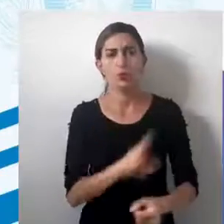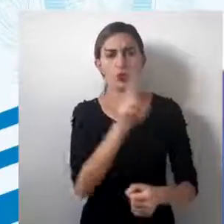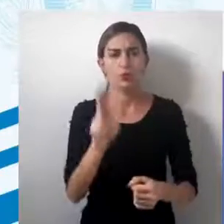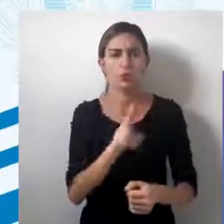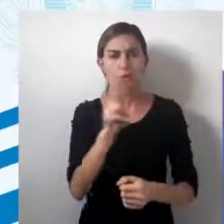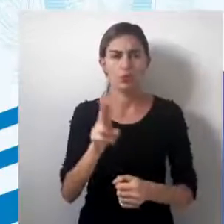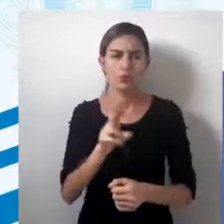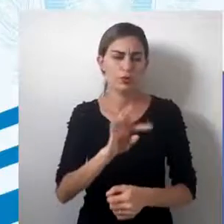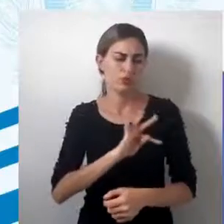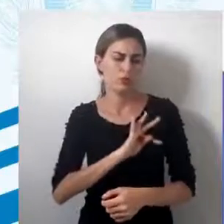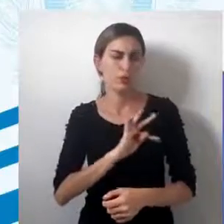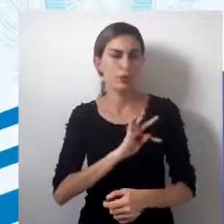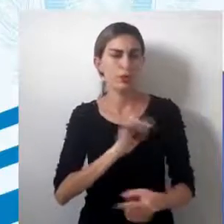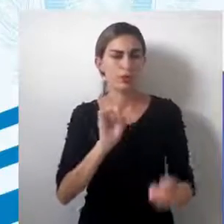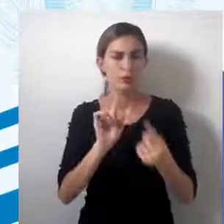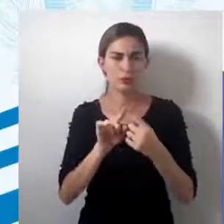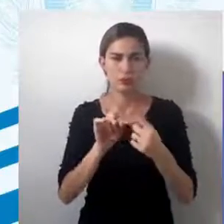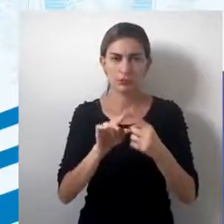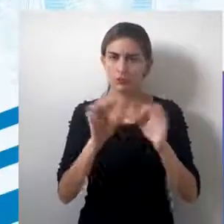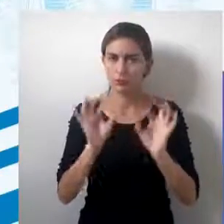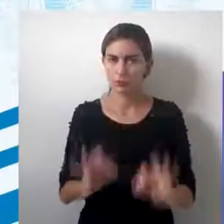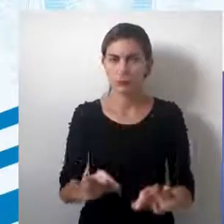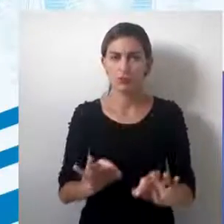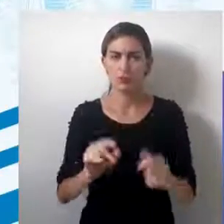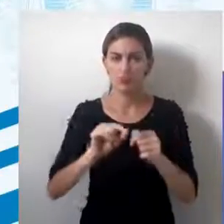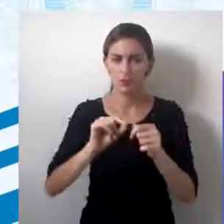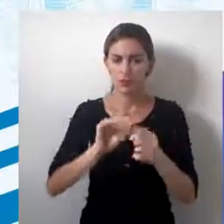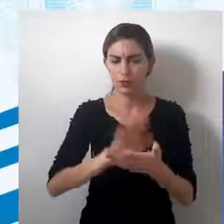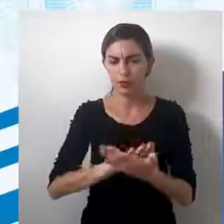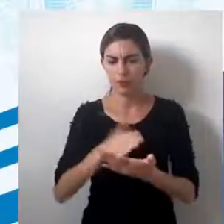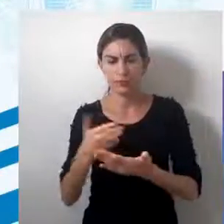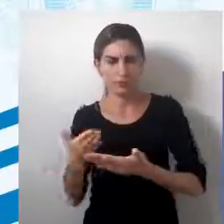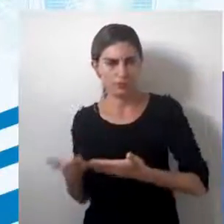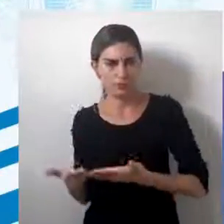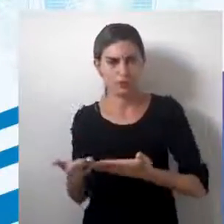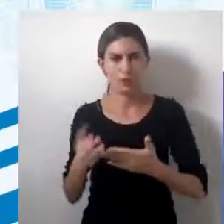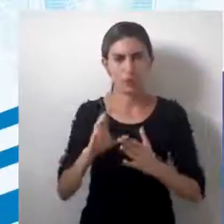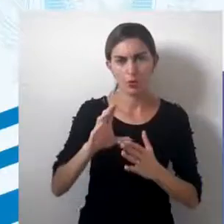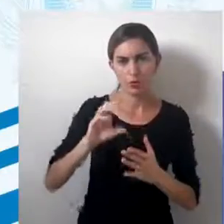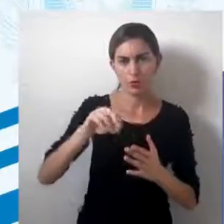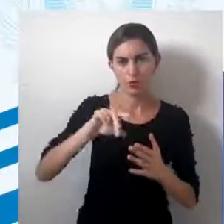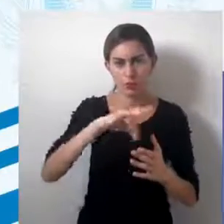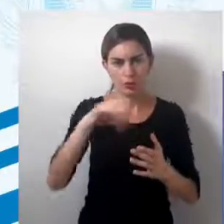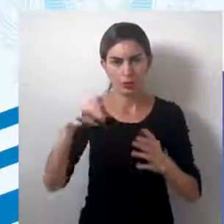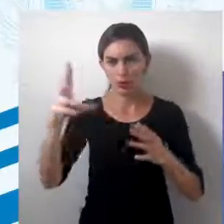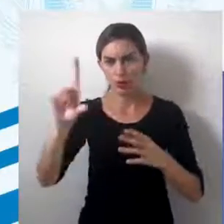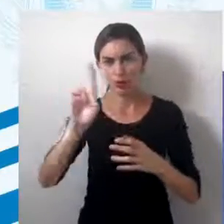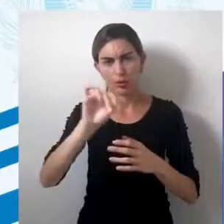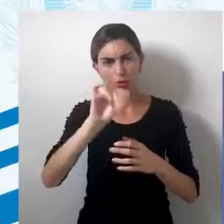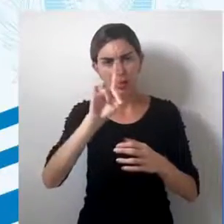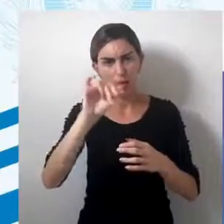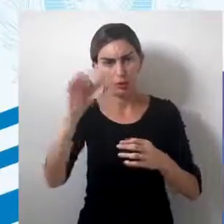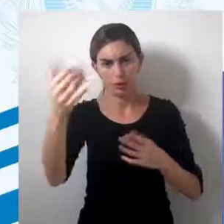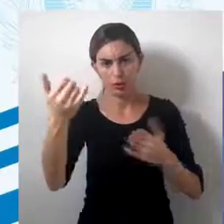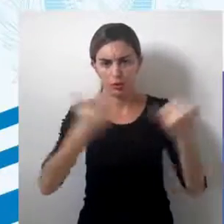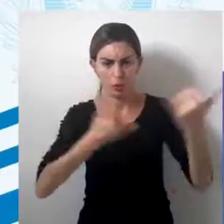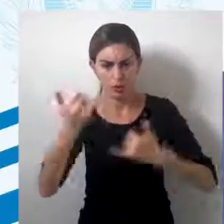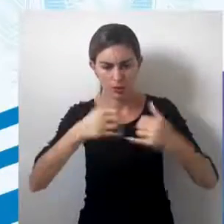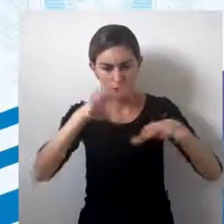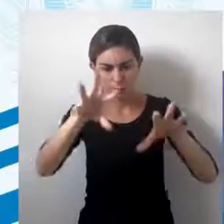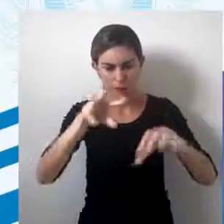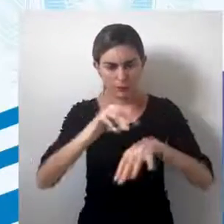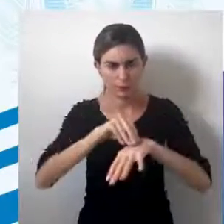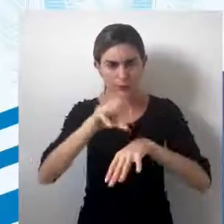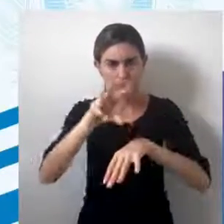utiliza a técnica adequada para fazer essa tradução, para fazer essa condução desses dados, e, de